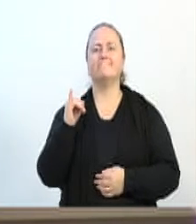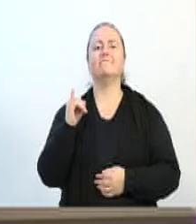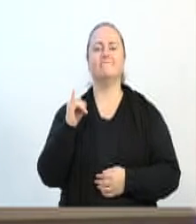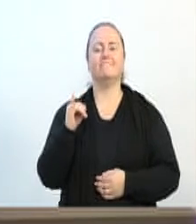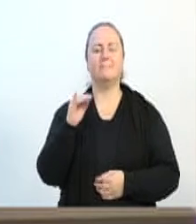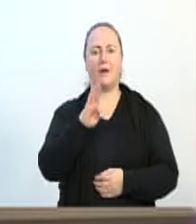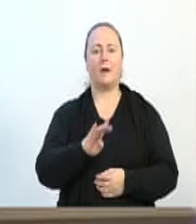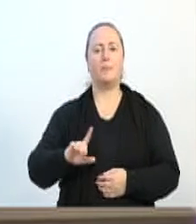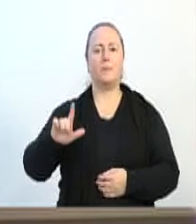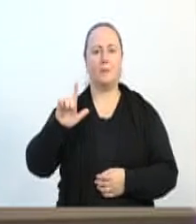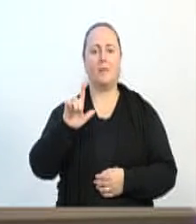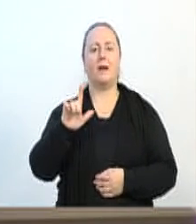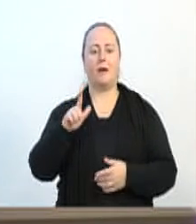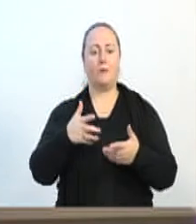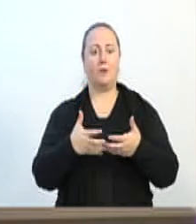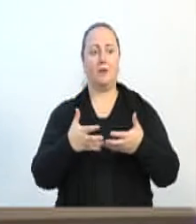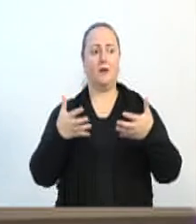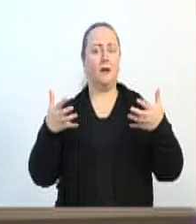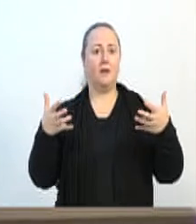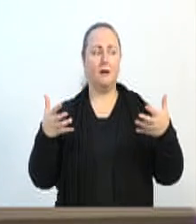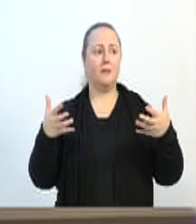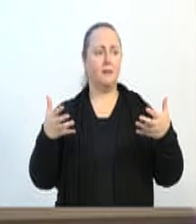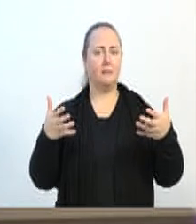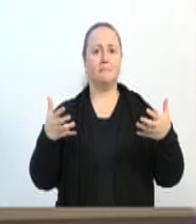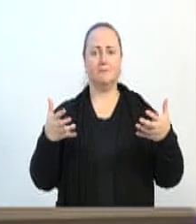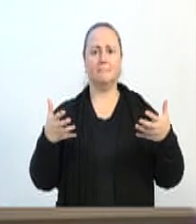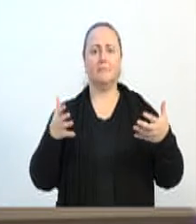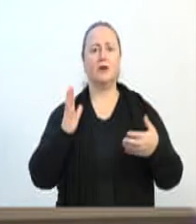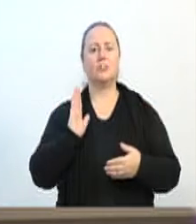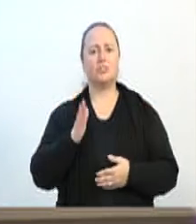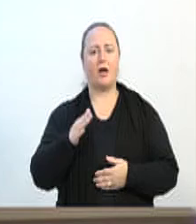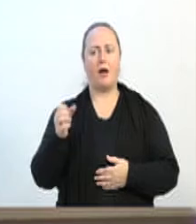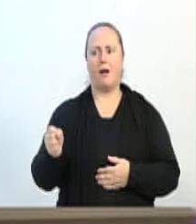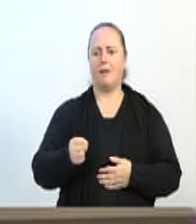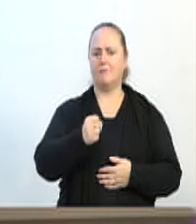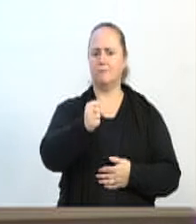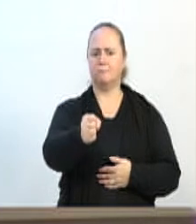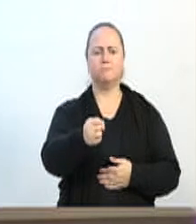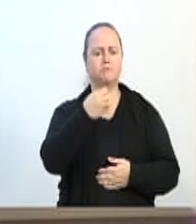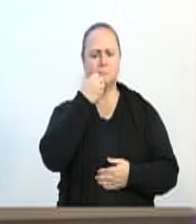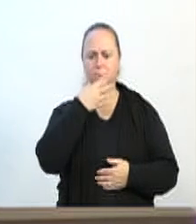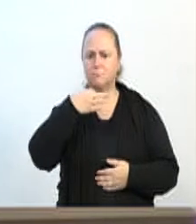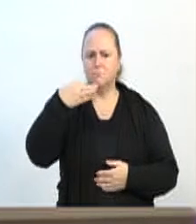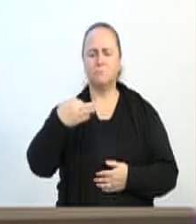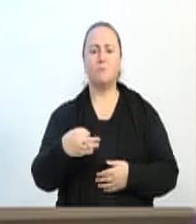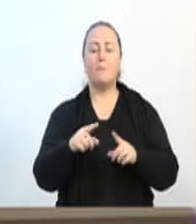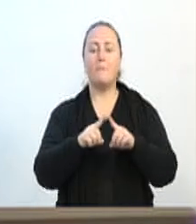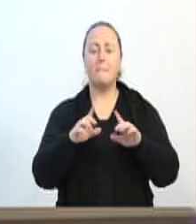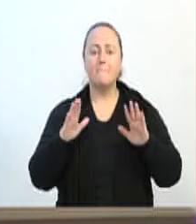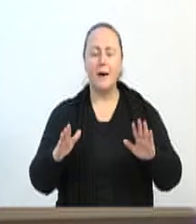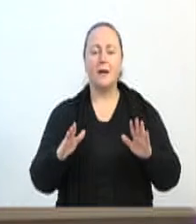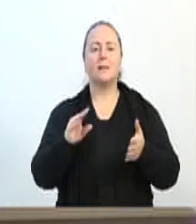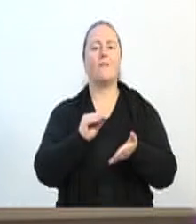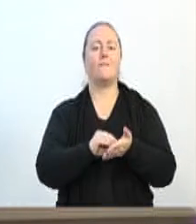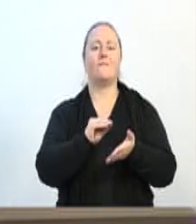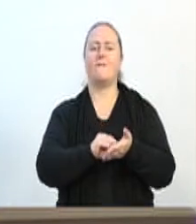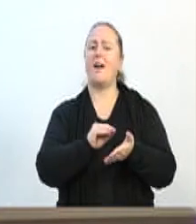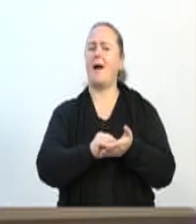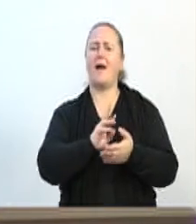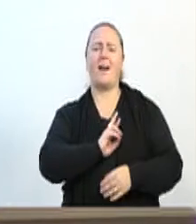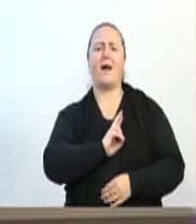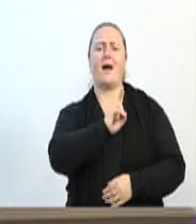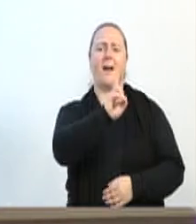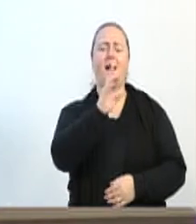que é tão grande, uma cidade que está muito bem colocada, que precisa dessa representatividade. A nossa